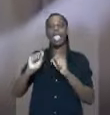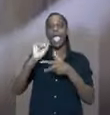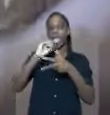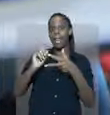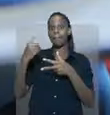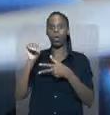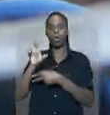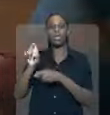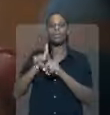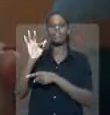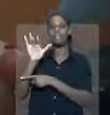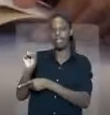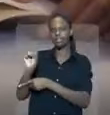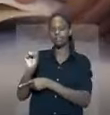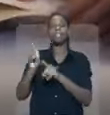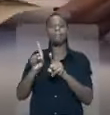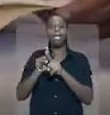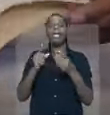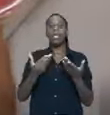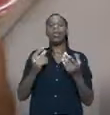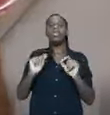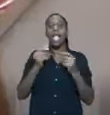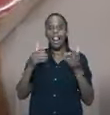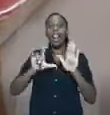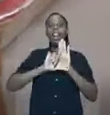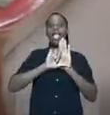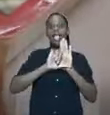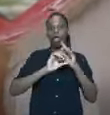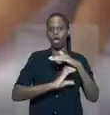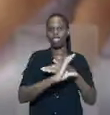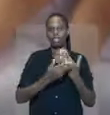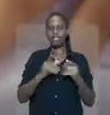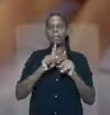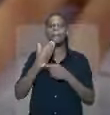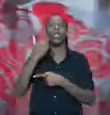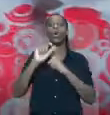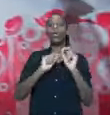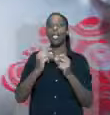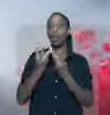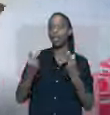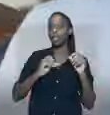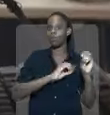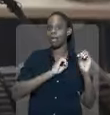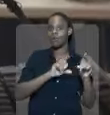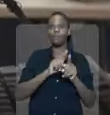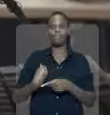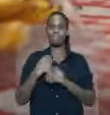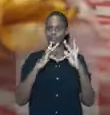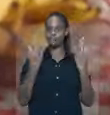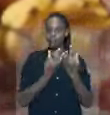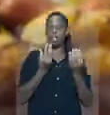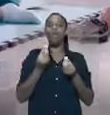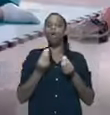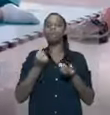fortalecendo o Enem, ProUni e Fies. Lula vai expandir e fortalecer a lei de cotas. Lula também vai melhorar a qualidade da educação e a